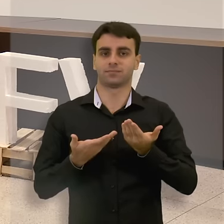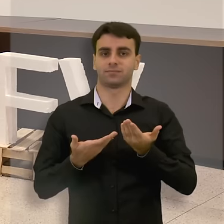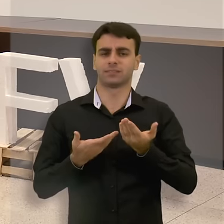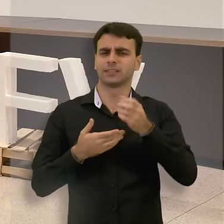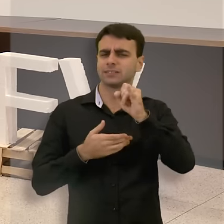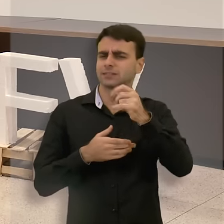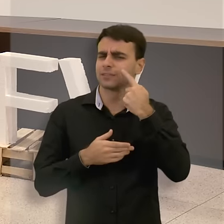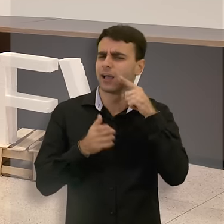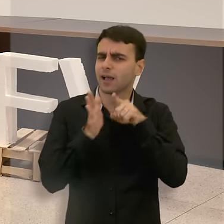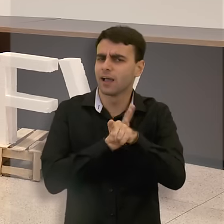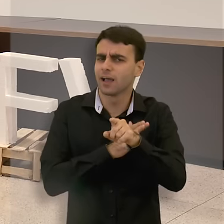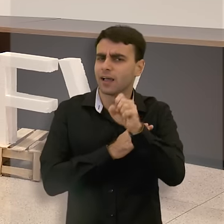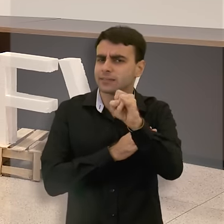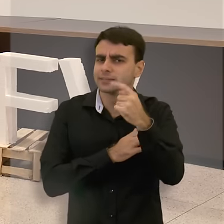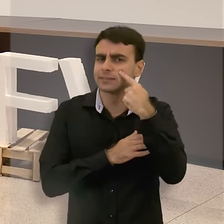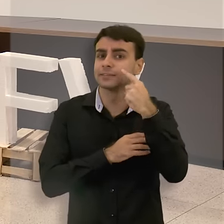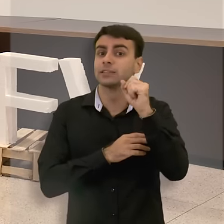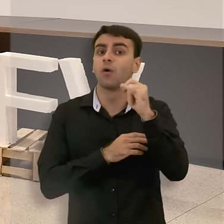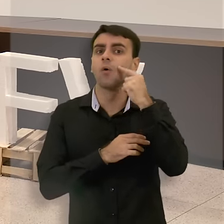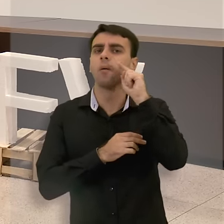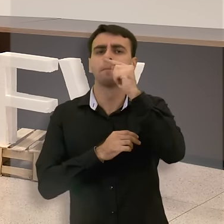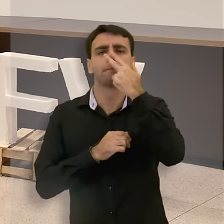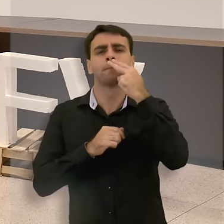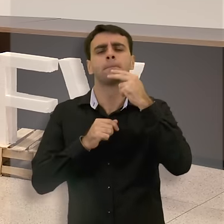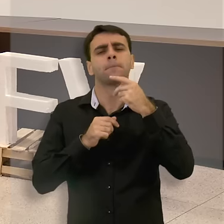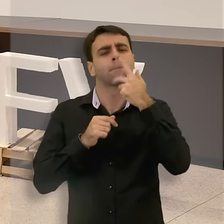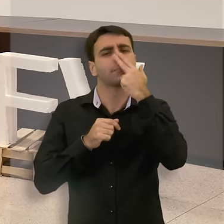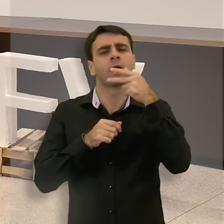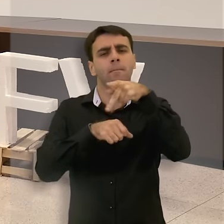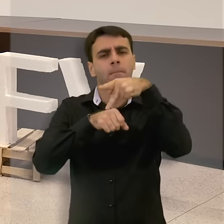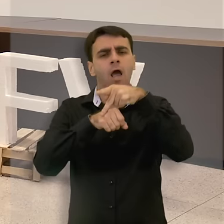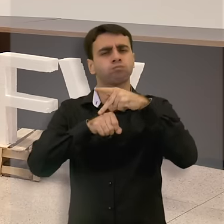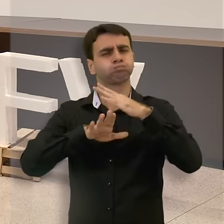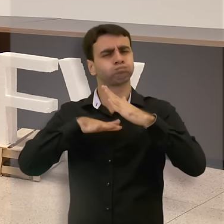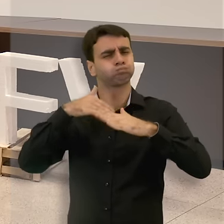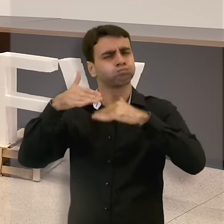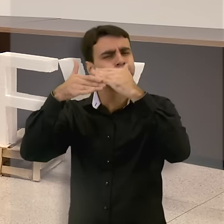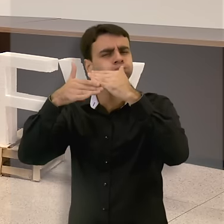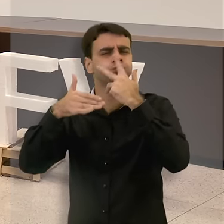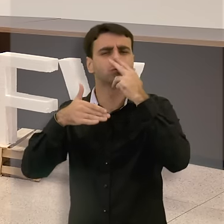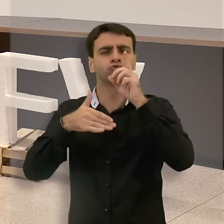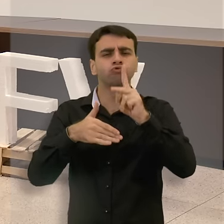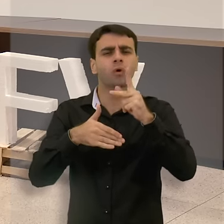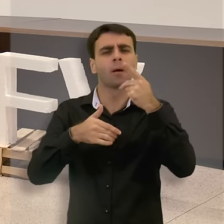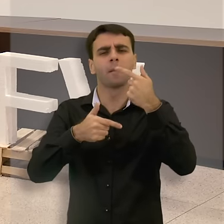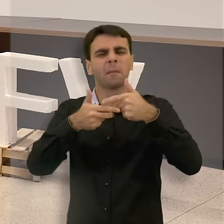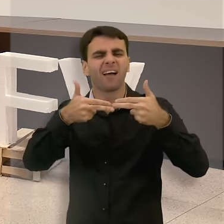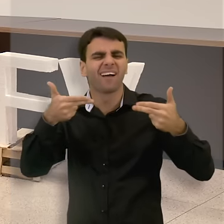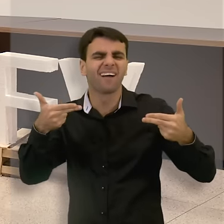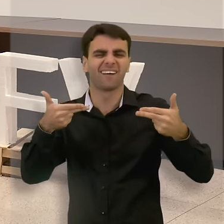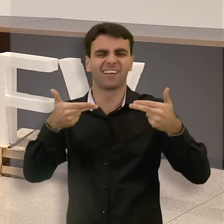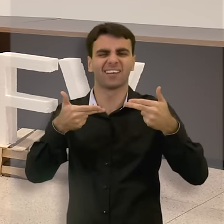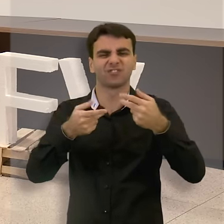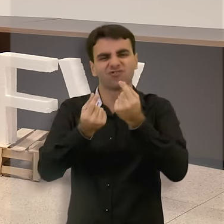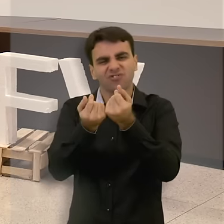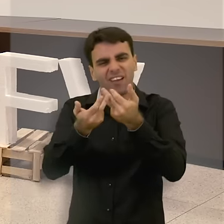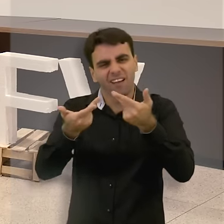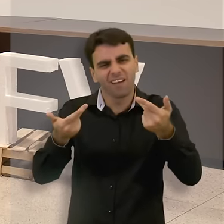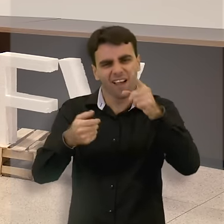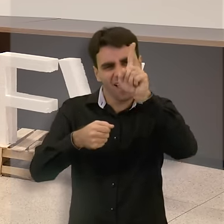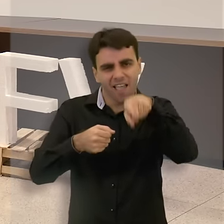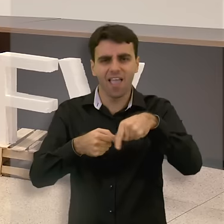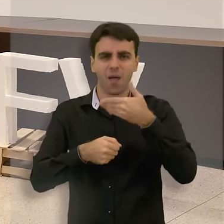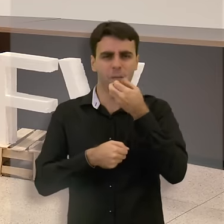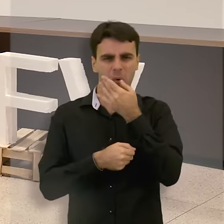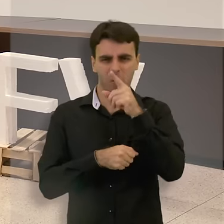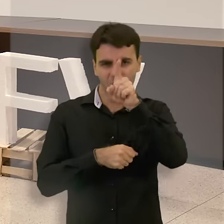será que, mesmo em lugares muito desenvolvidos, só a condição material garante a nossa capacidade de